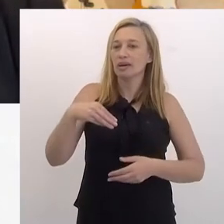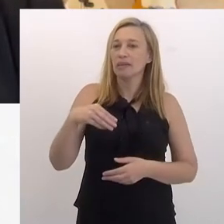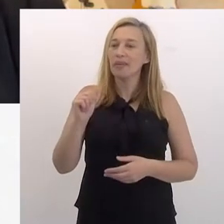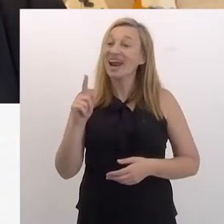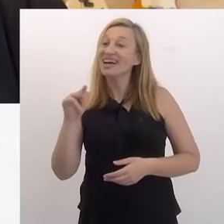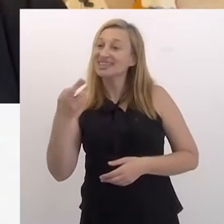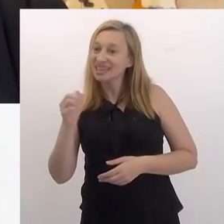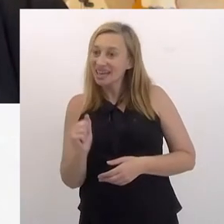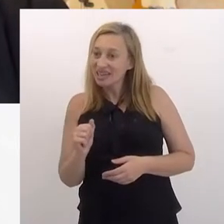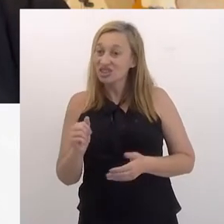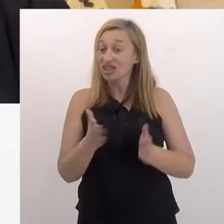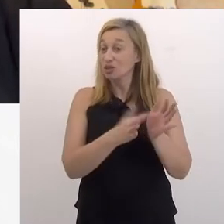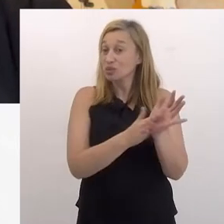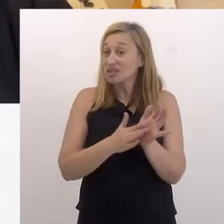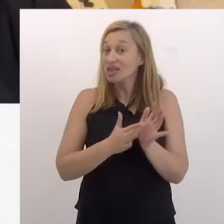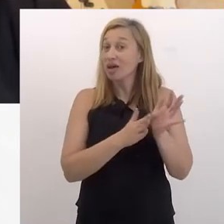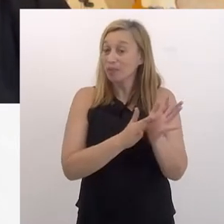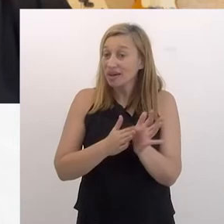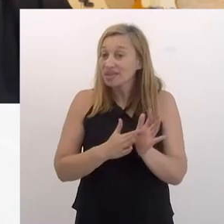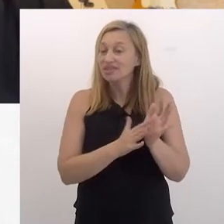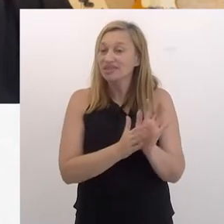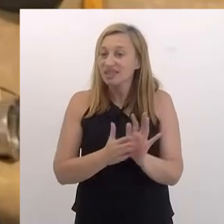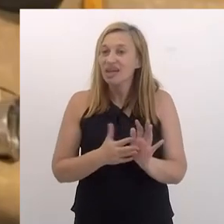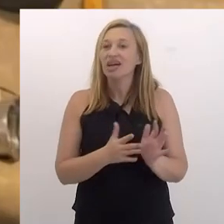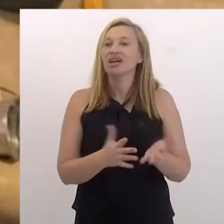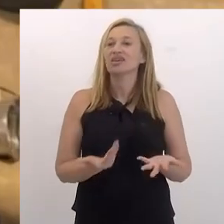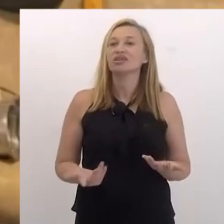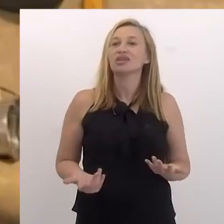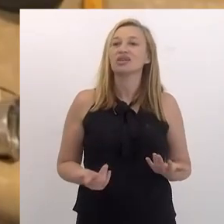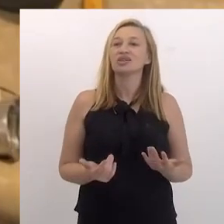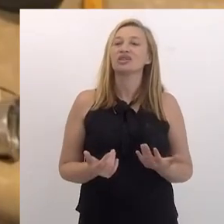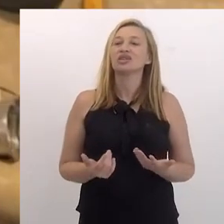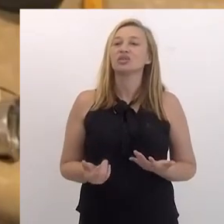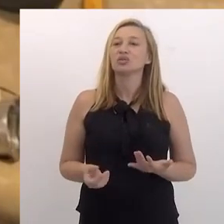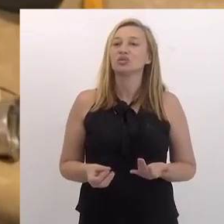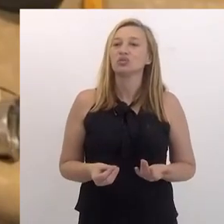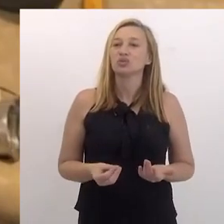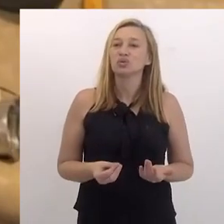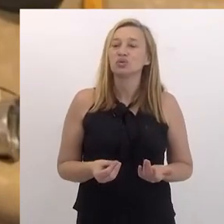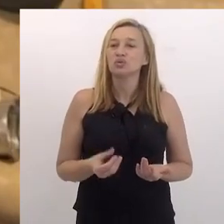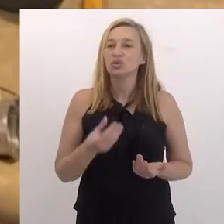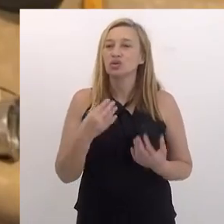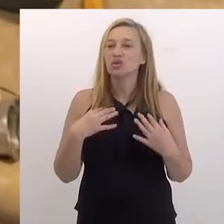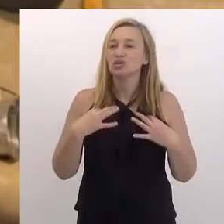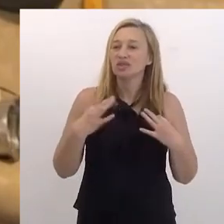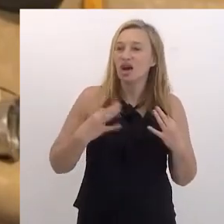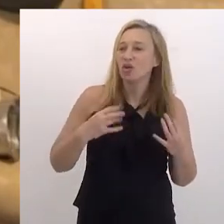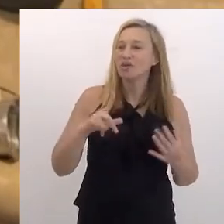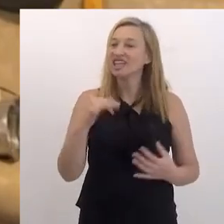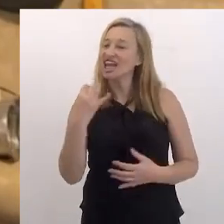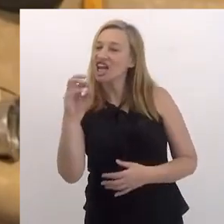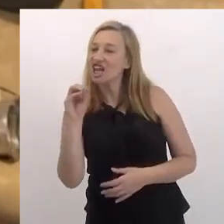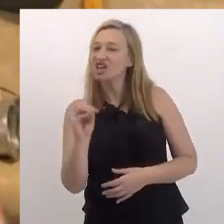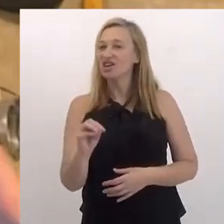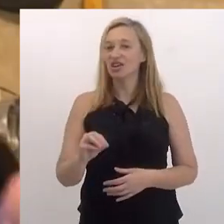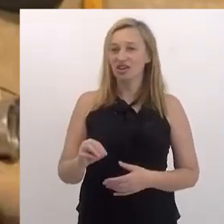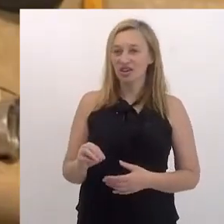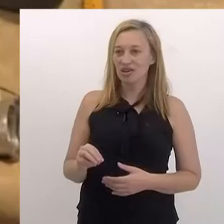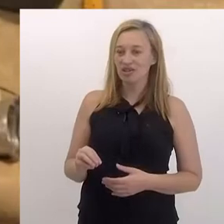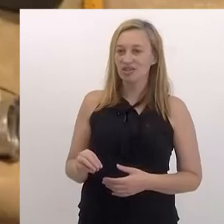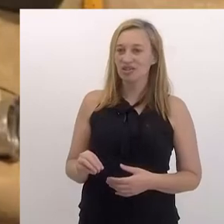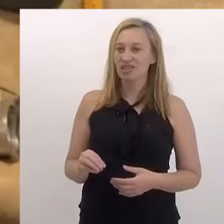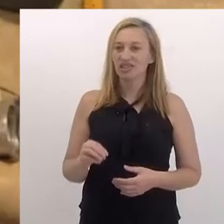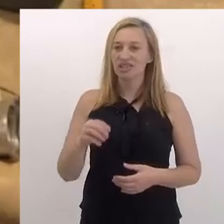Teve a coisa da malandragem, mas que era do samba, que era a coisa do cara, da roupa de linho,